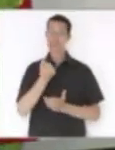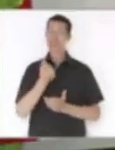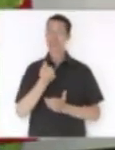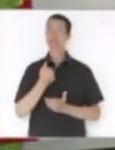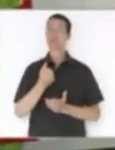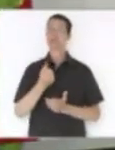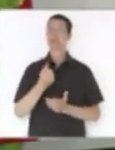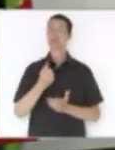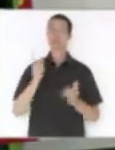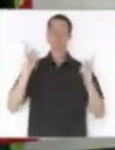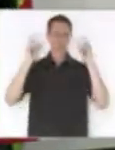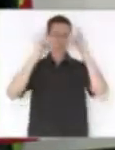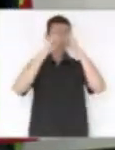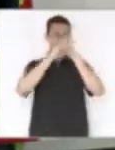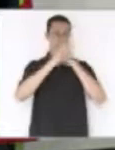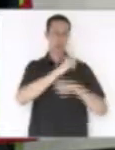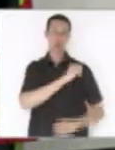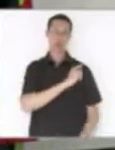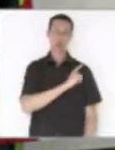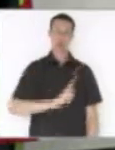dificuldade para o governo futuro.